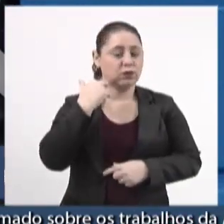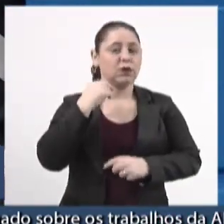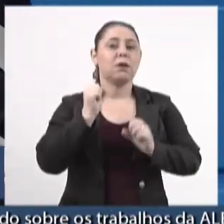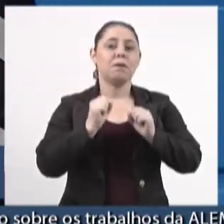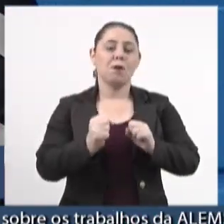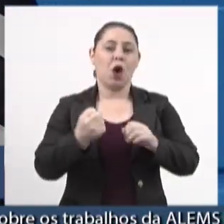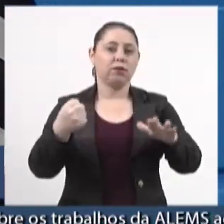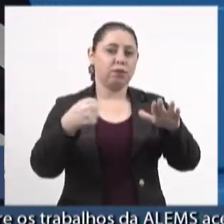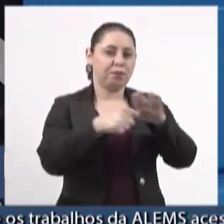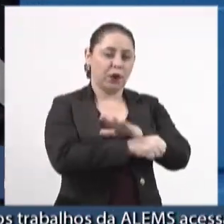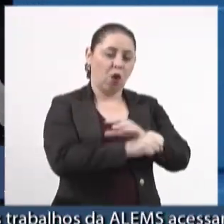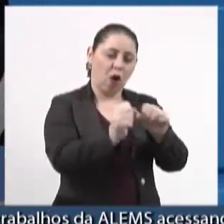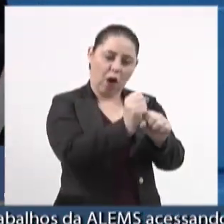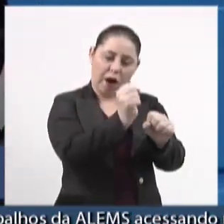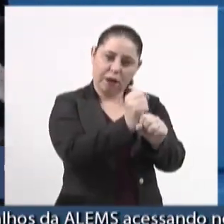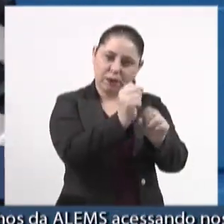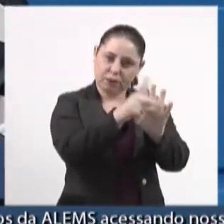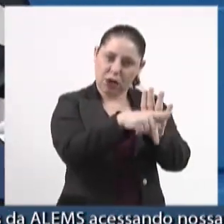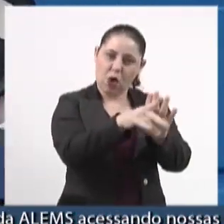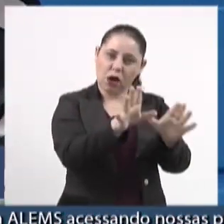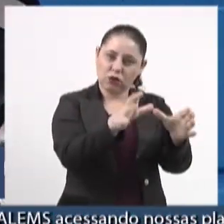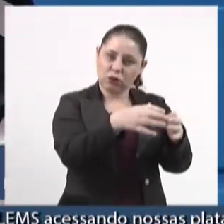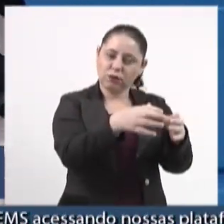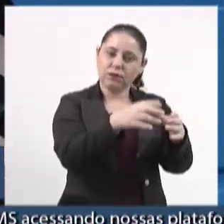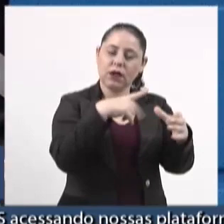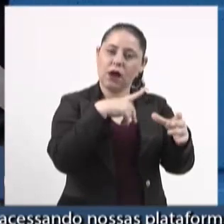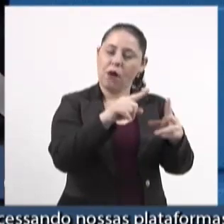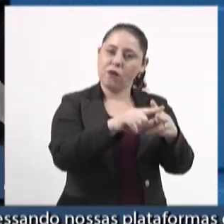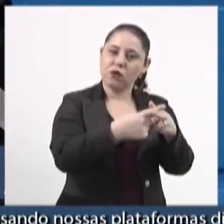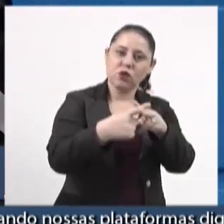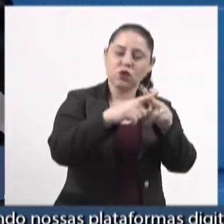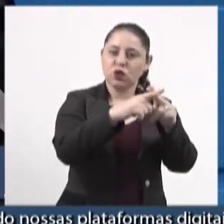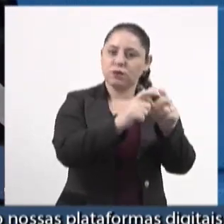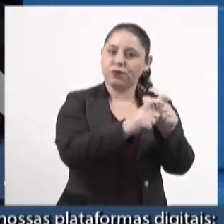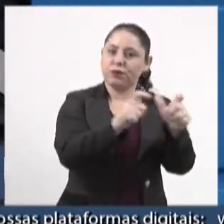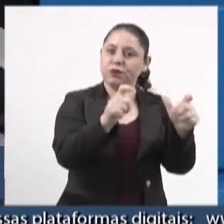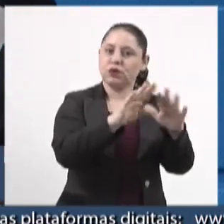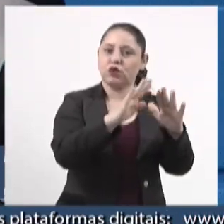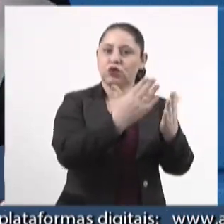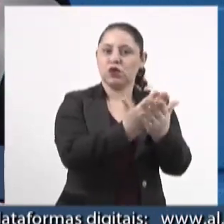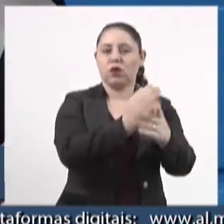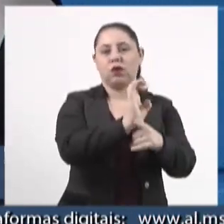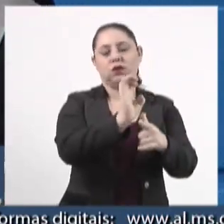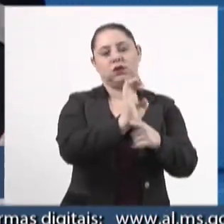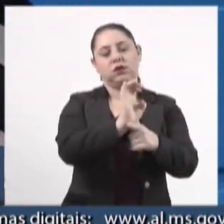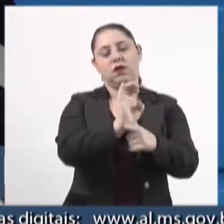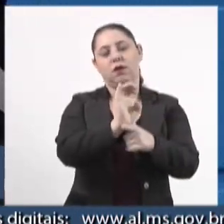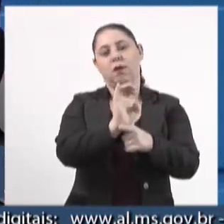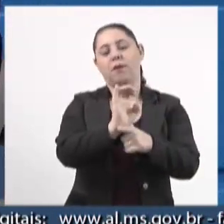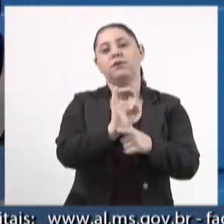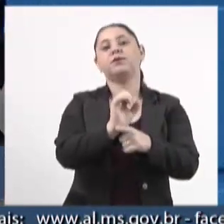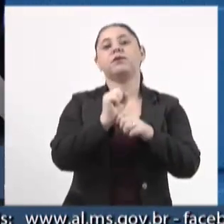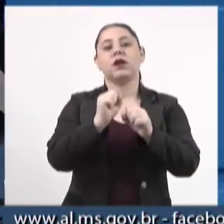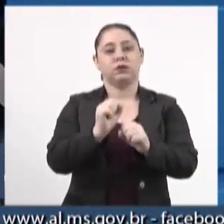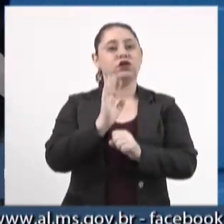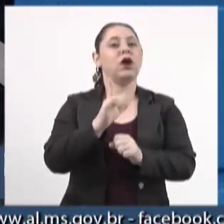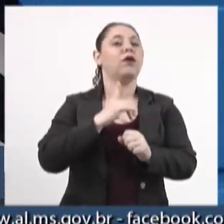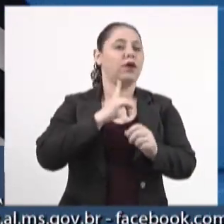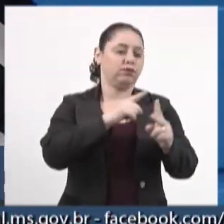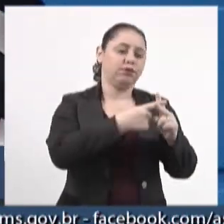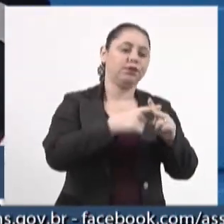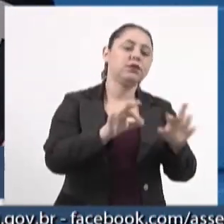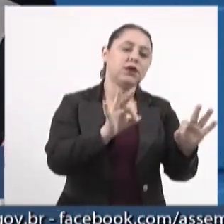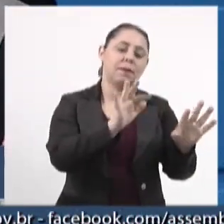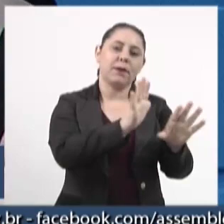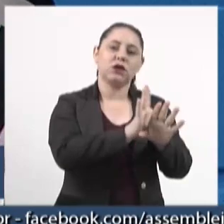dentro daquele pacote de obras, presidente, de reforma e ampliação de escolas da rede estadual. Várias dessas já passaram por